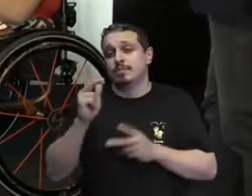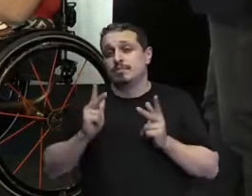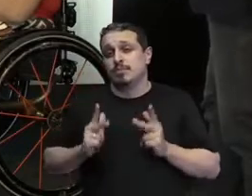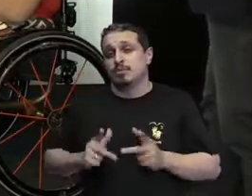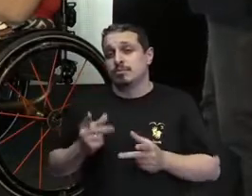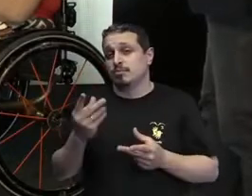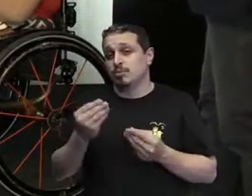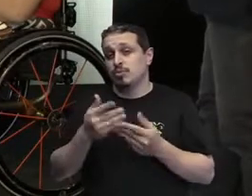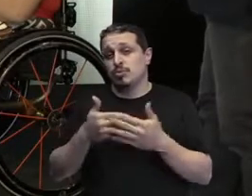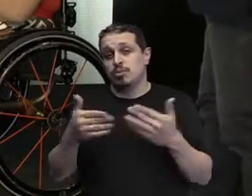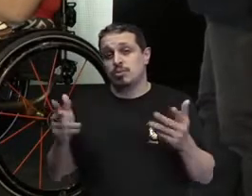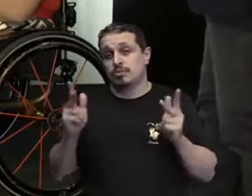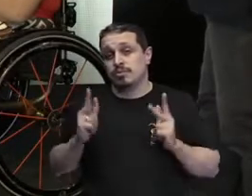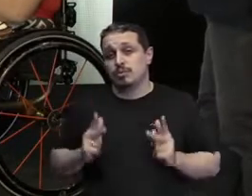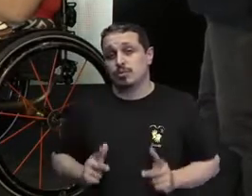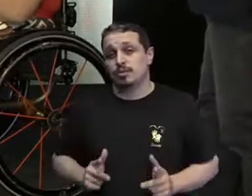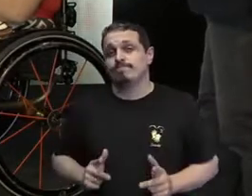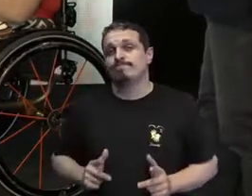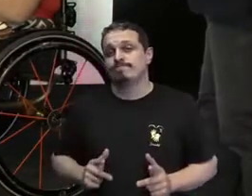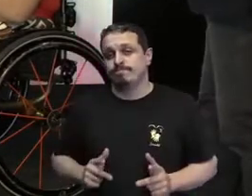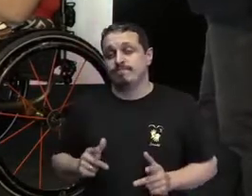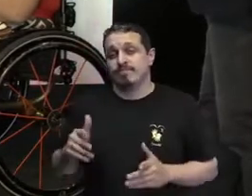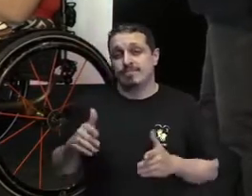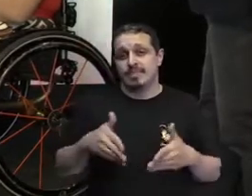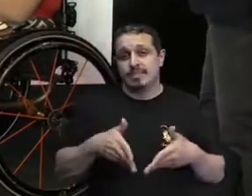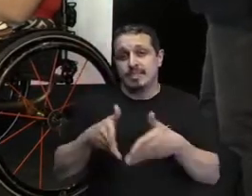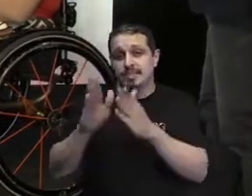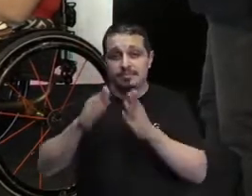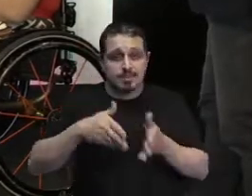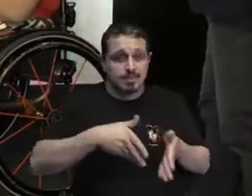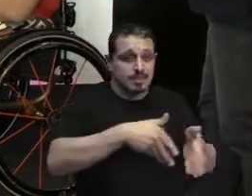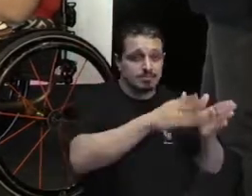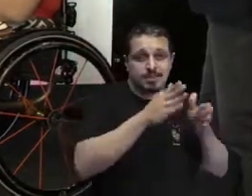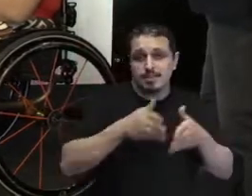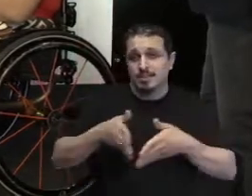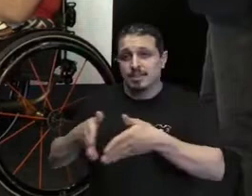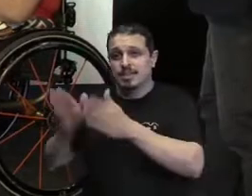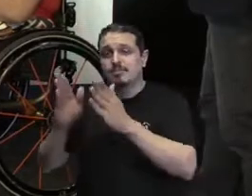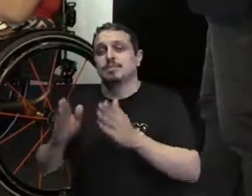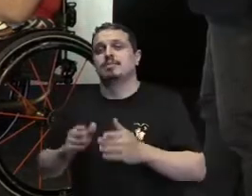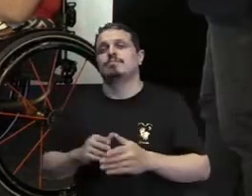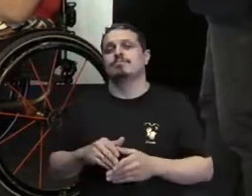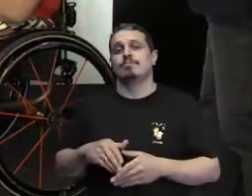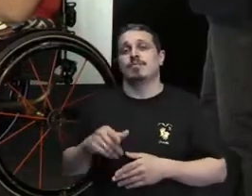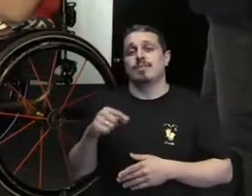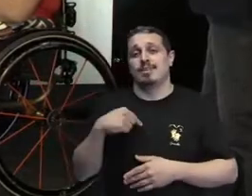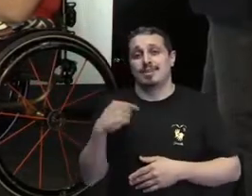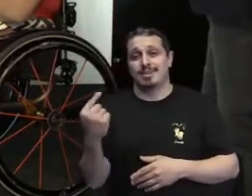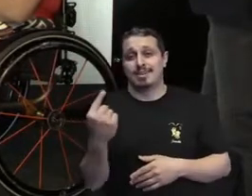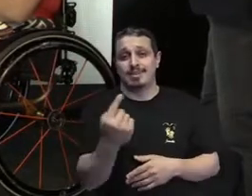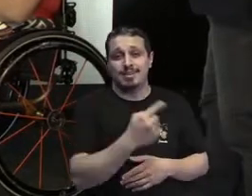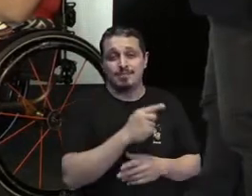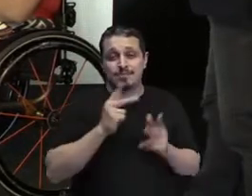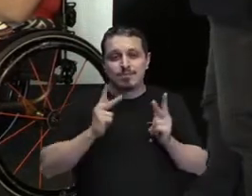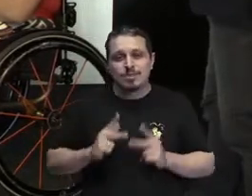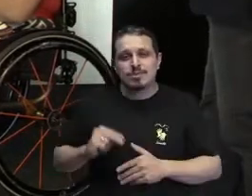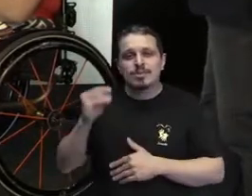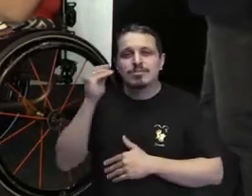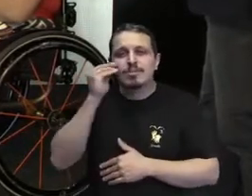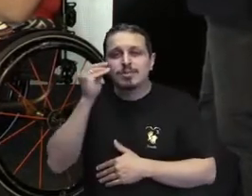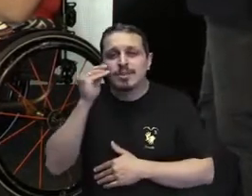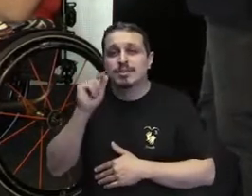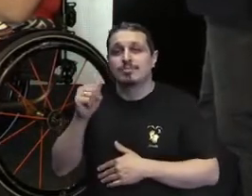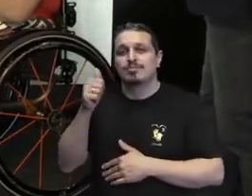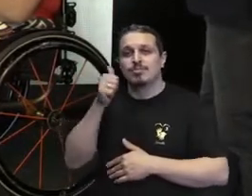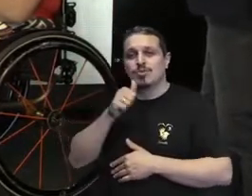estradas passando por ela, né? E aí, cada uma delas, essa experiência dessa mulher vai ser muito